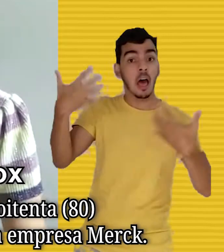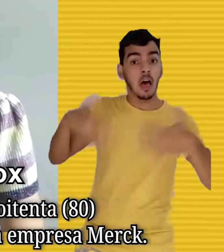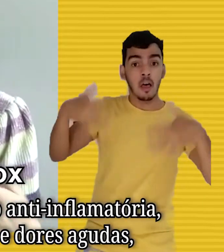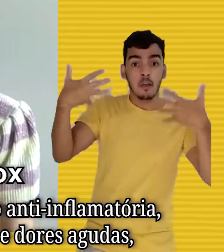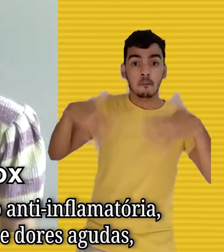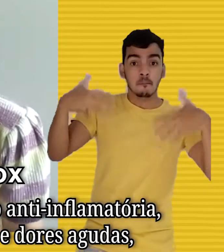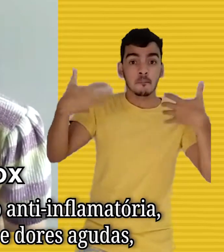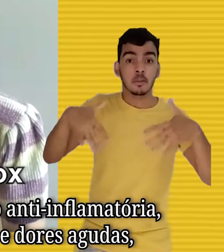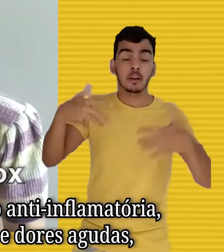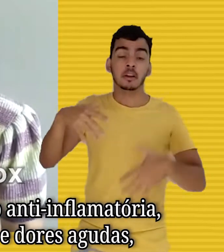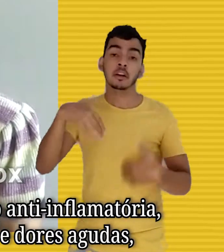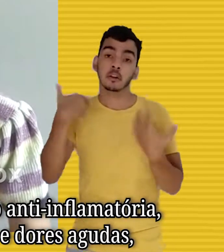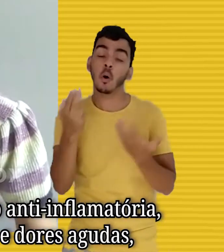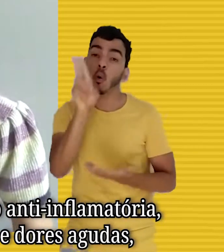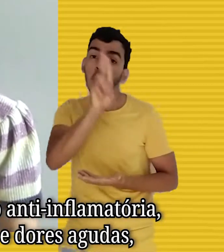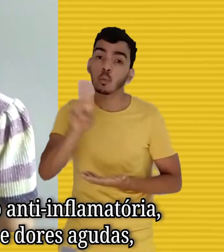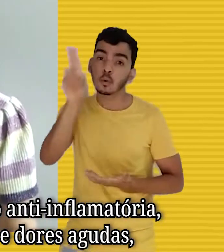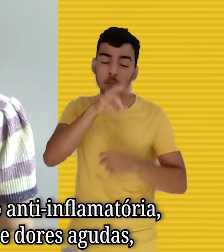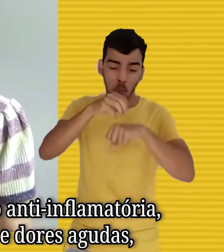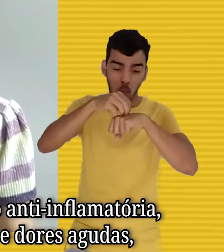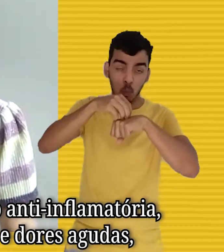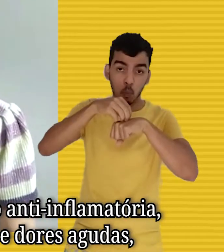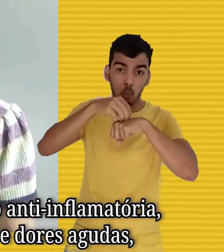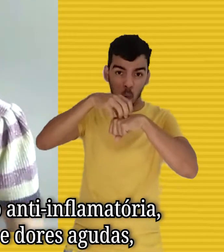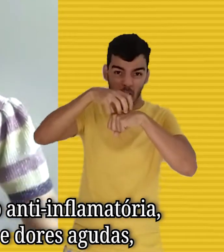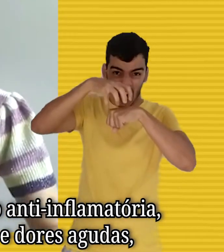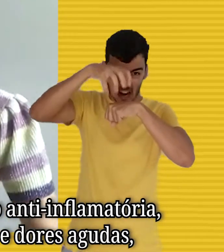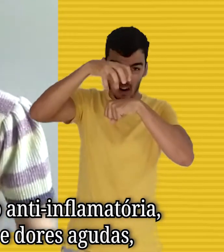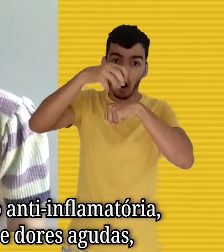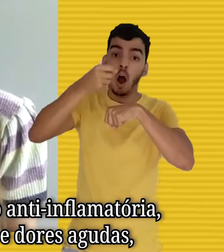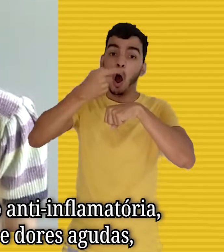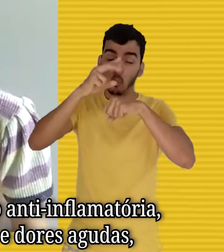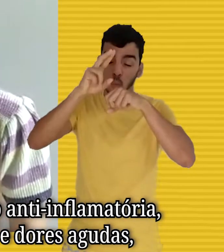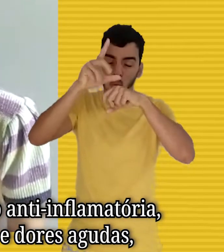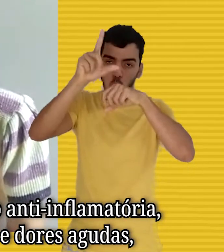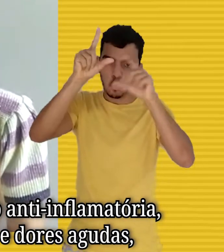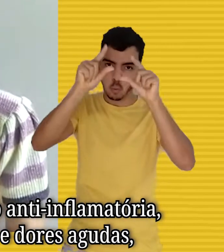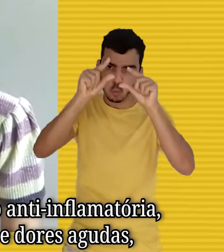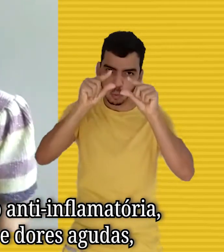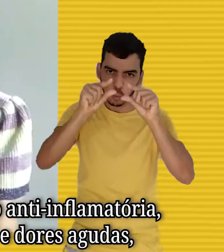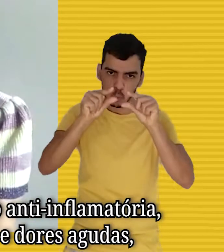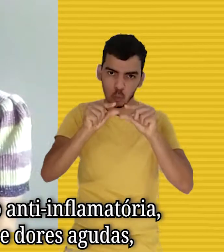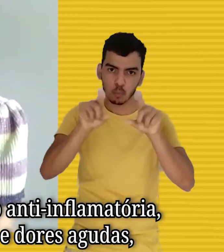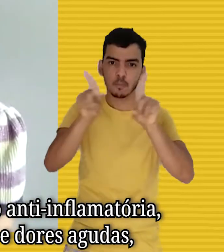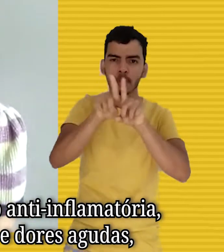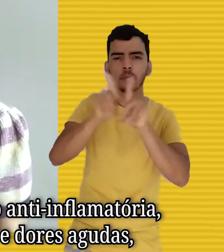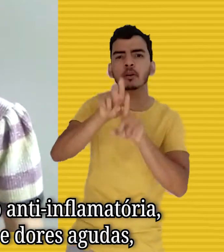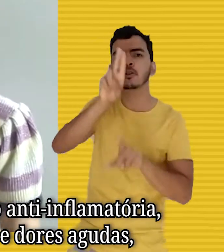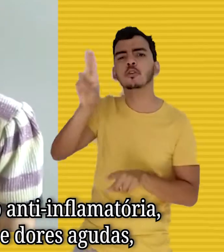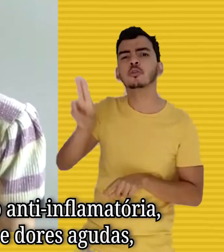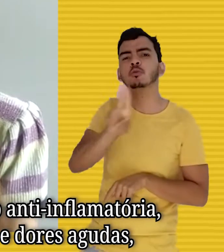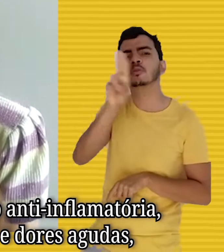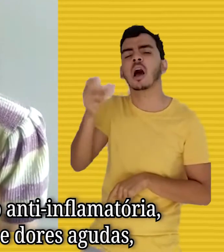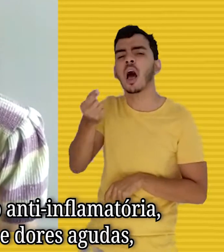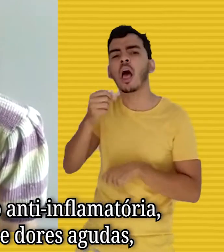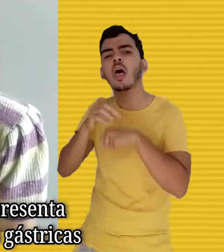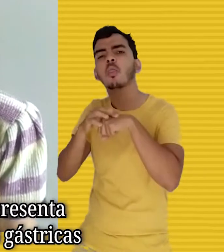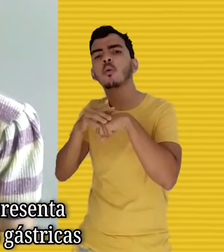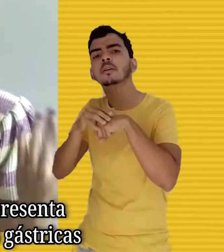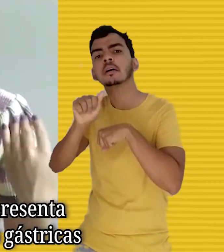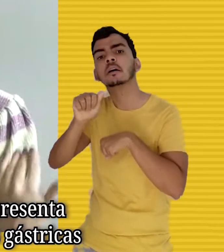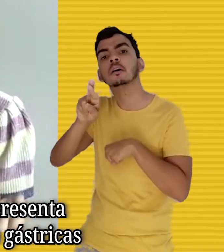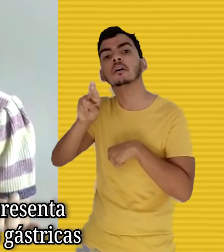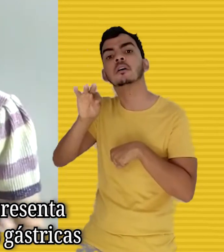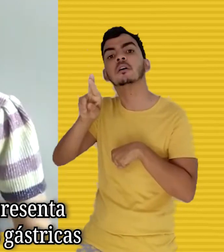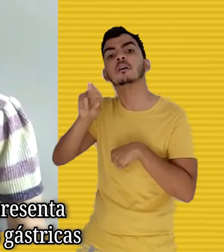empresa Merck. Ele é um medicamento que possui ação anti-inflamatória, é utilizado no tratamento de artrite e dores adultas.